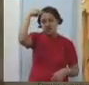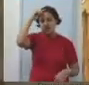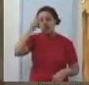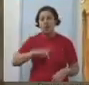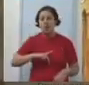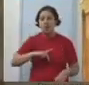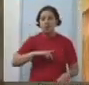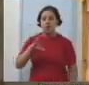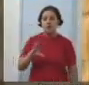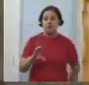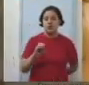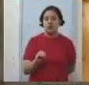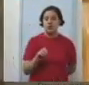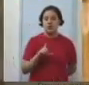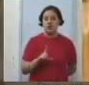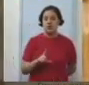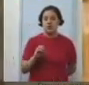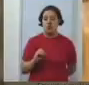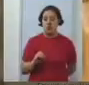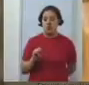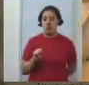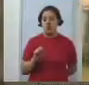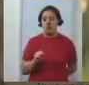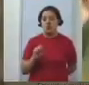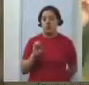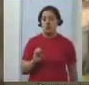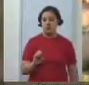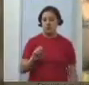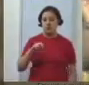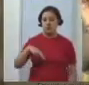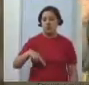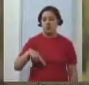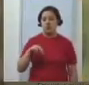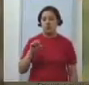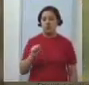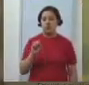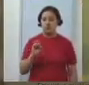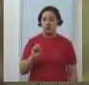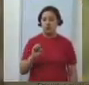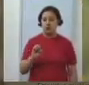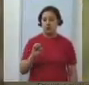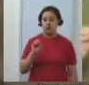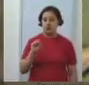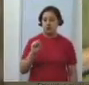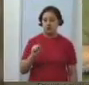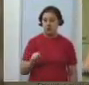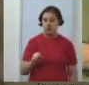No capítulo 3 Eu encerrei a pregação hoje de manhã Falando desse capítulo 3 Falando do versículo 1 aí aí Obrigado.